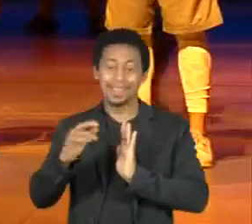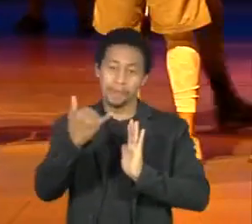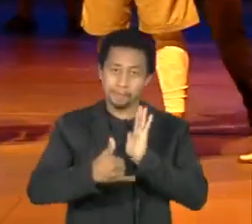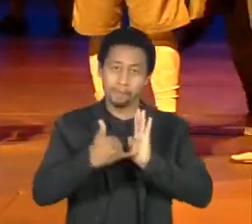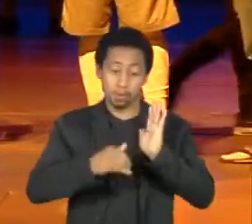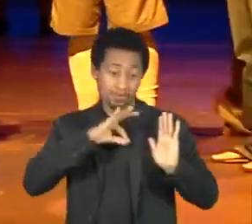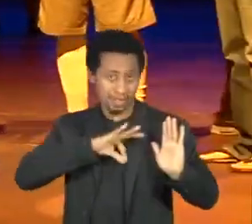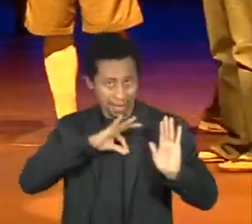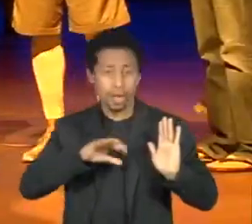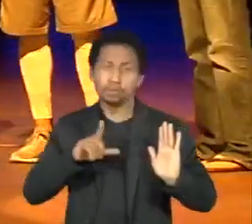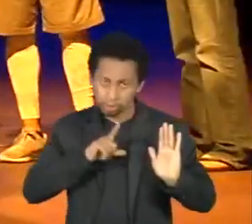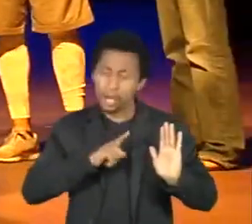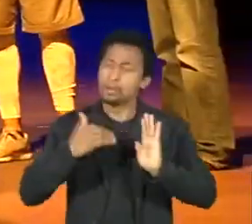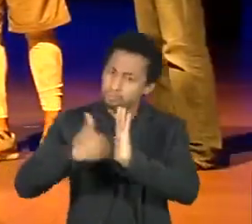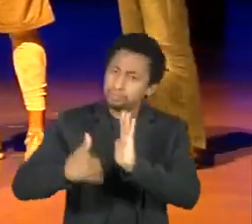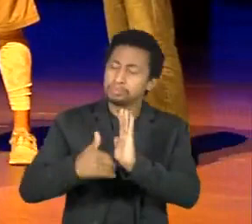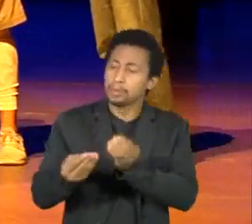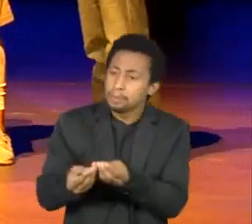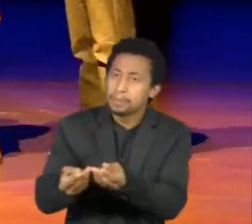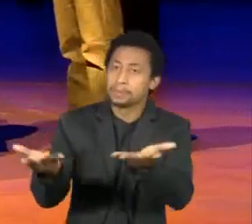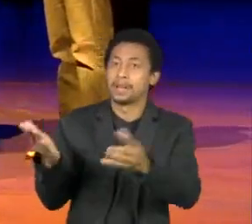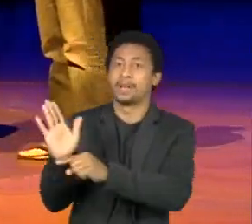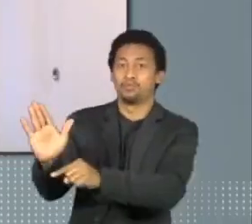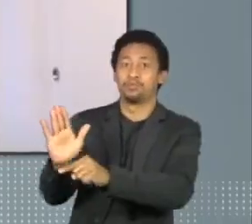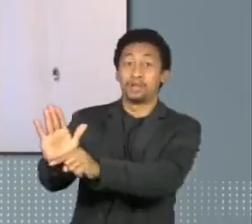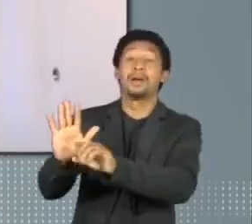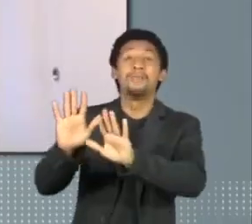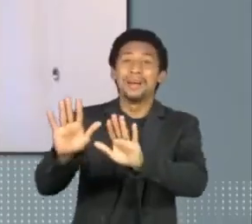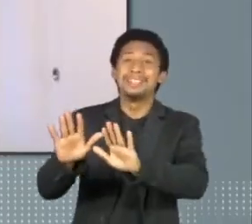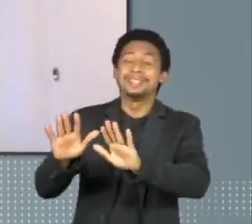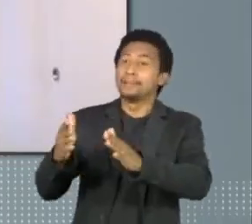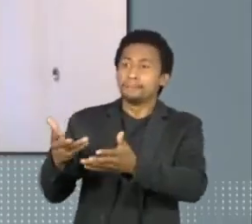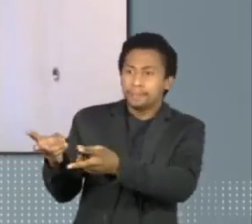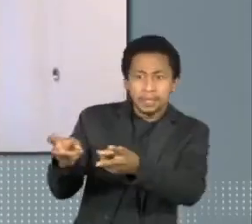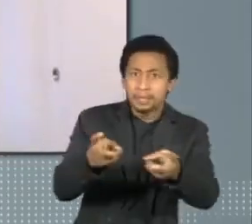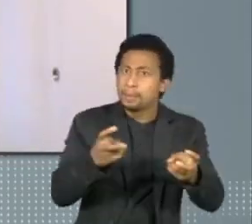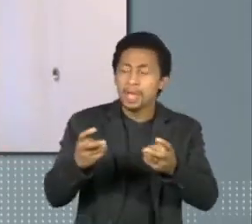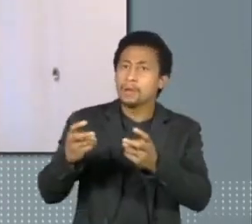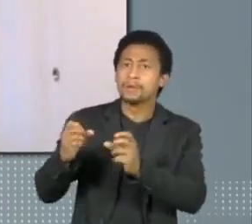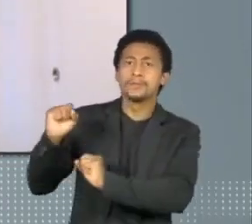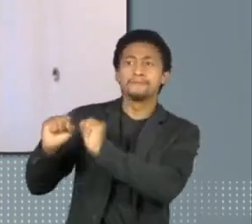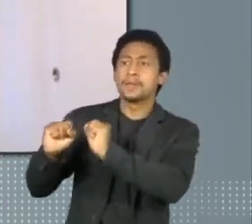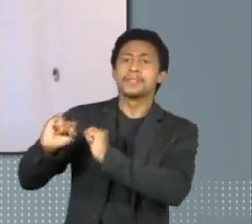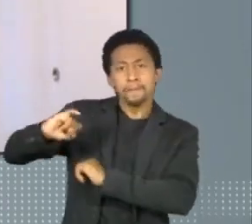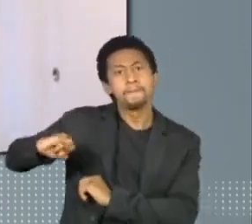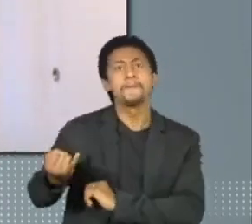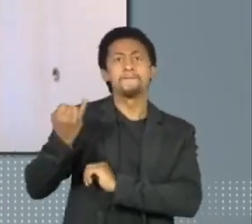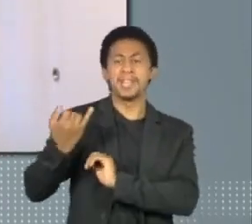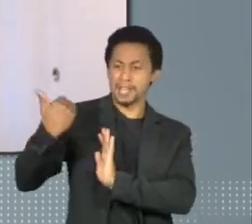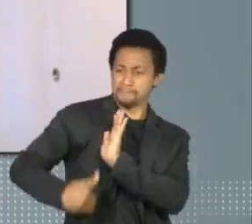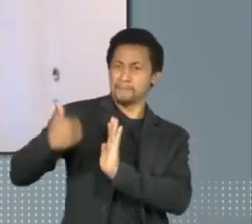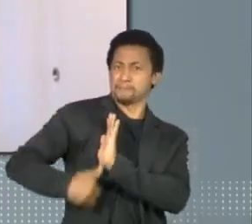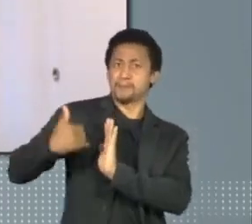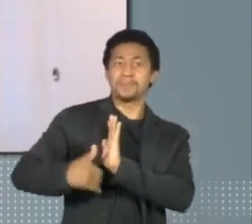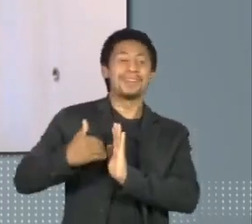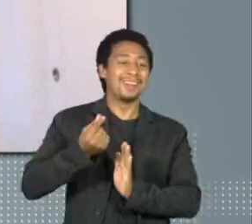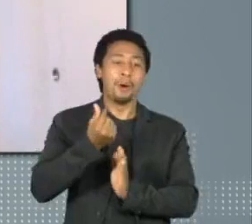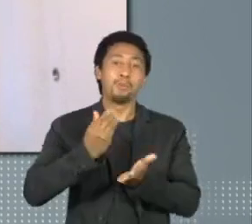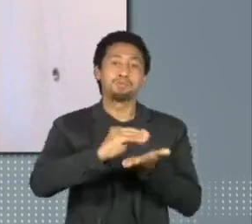retorno de tributação muito maior do que o imposto abatido. Isso permitiu que, em especial,